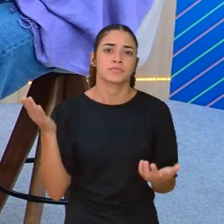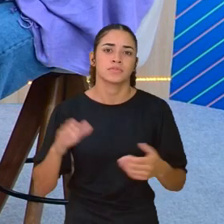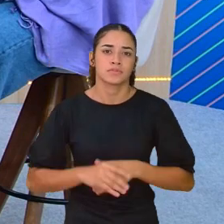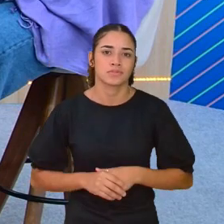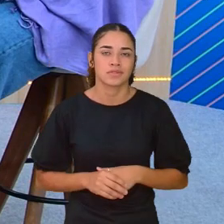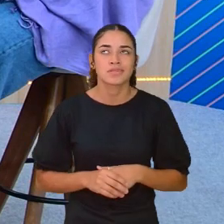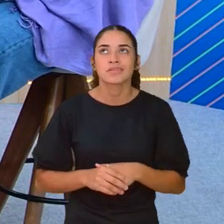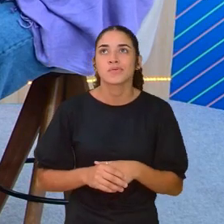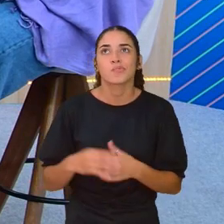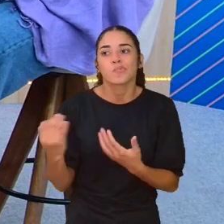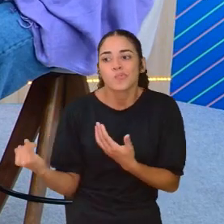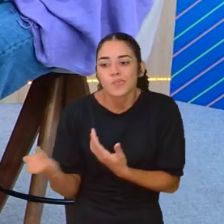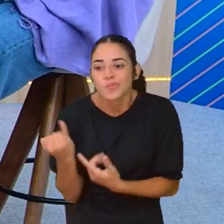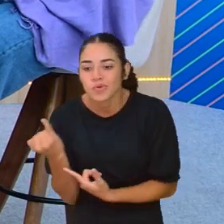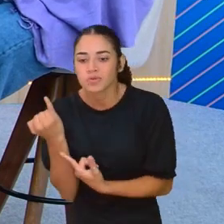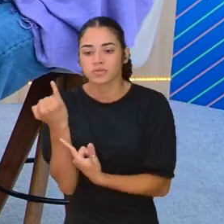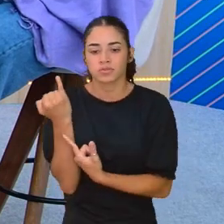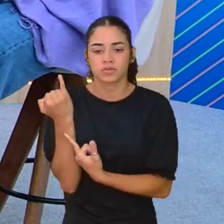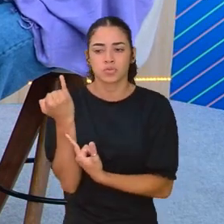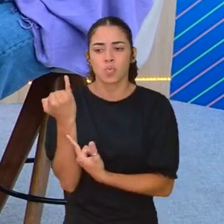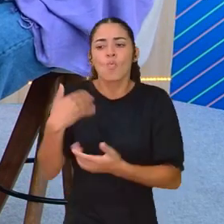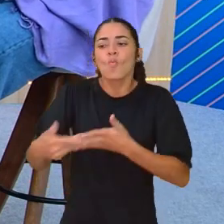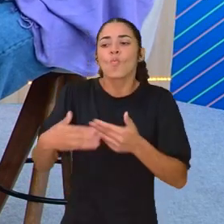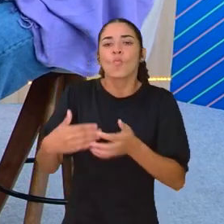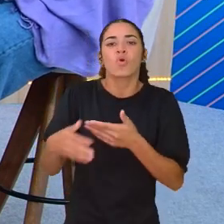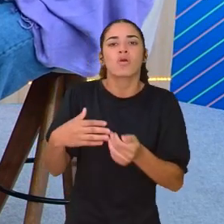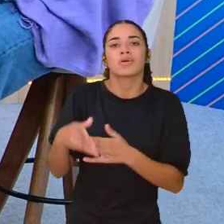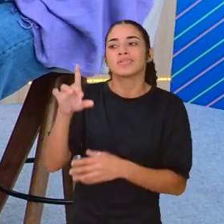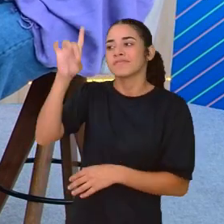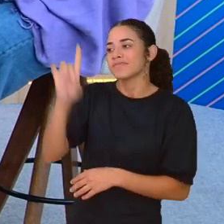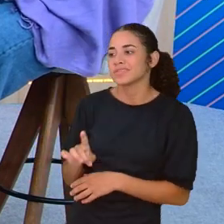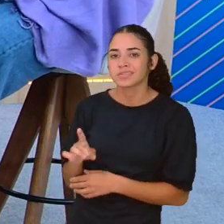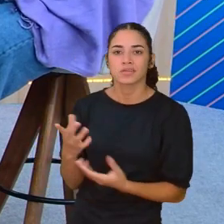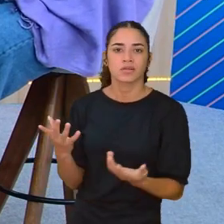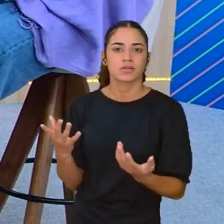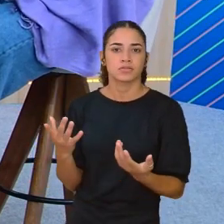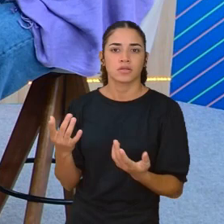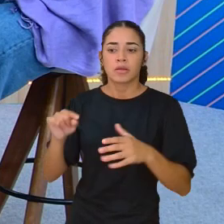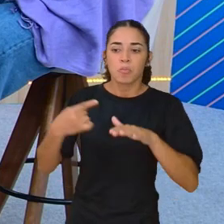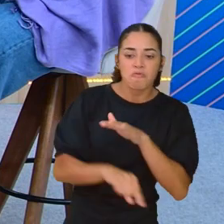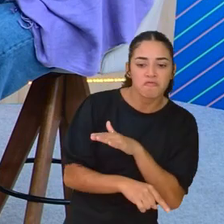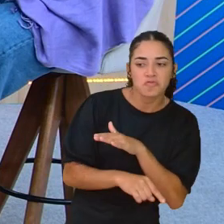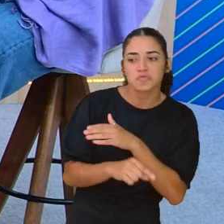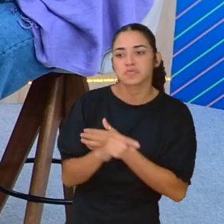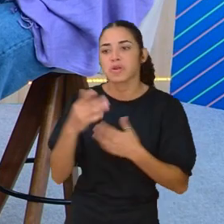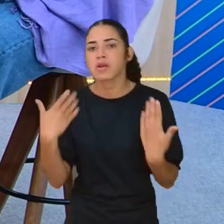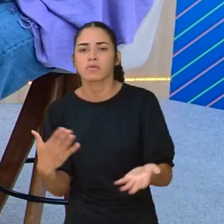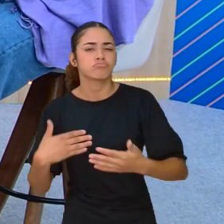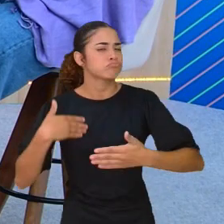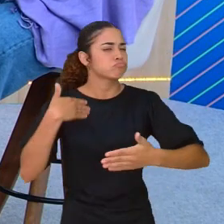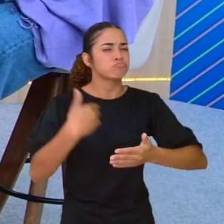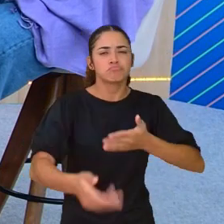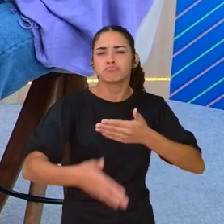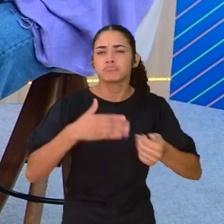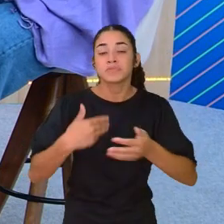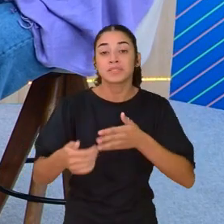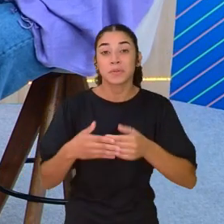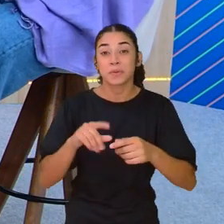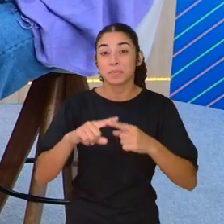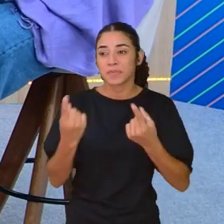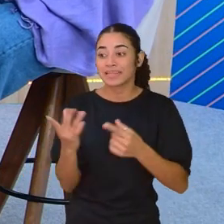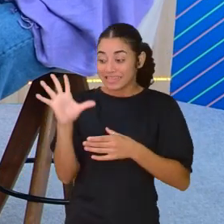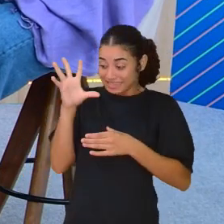Não importa qual seja a sua deficiência, nem o grau, ele vai ter, inerente nele, uma forma de